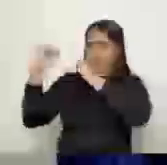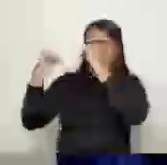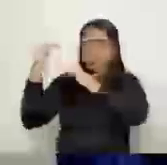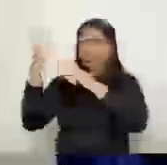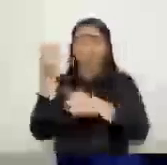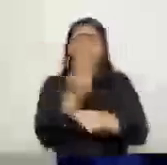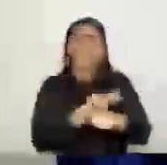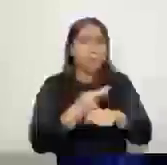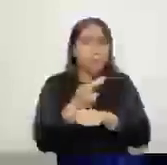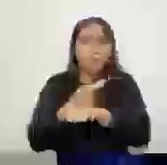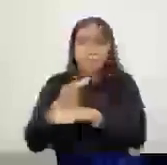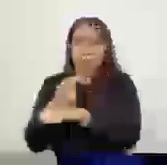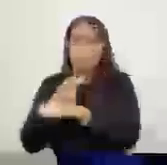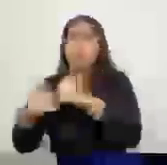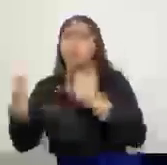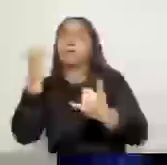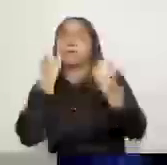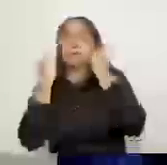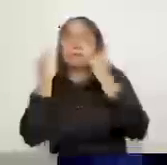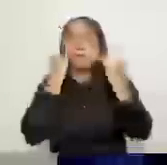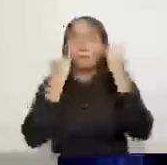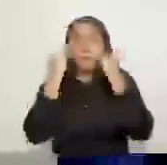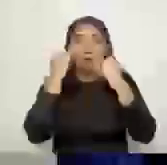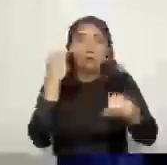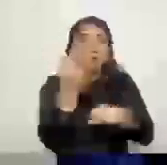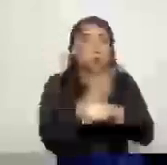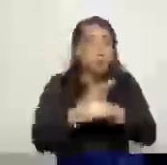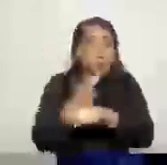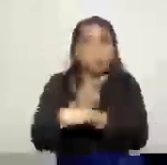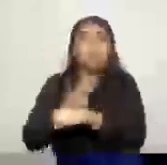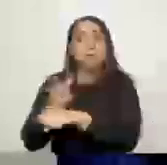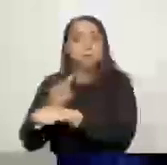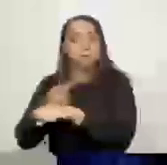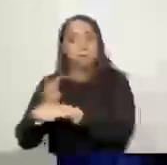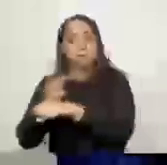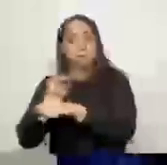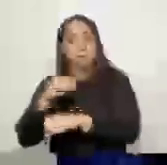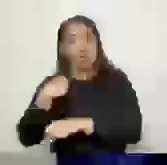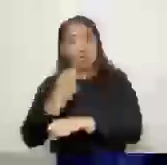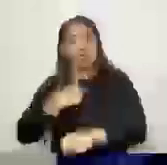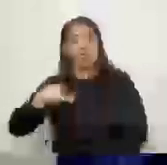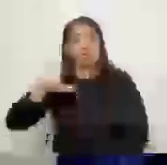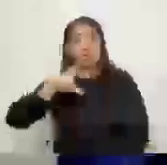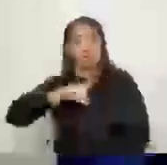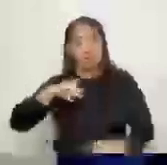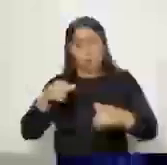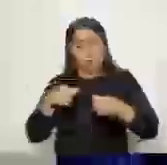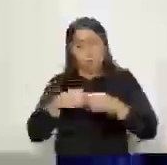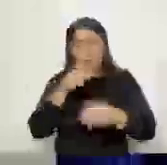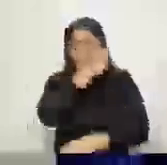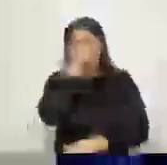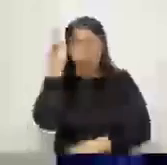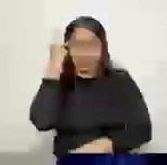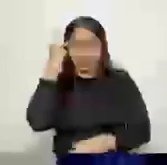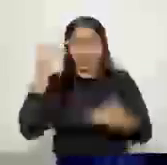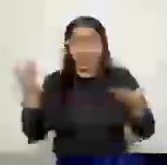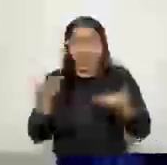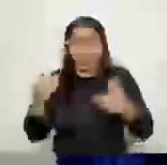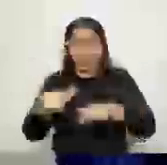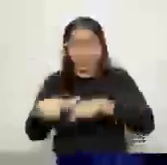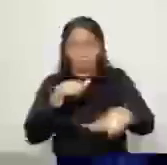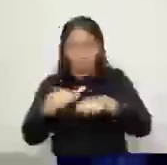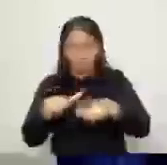informação. Hoje nós temos um corpo aqui que representa o legislativo, ele está aqui preparado e pronto para atender vocês.